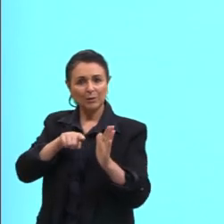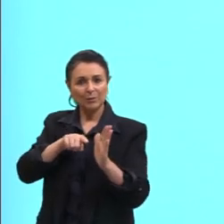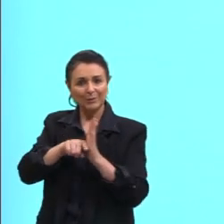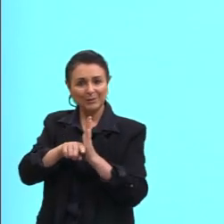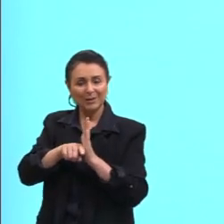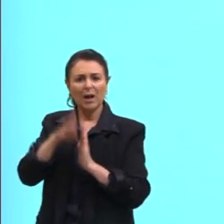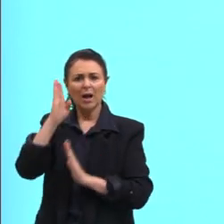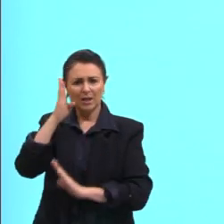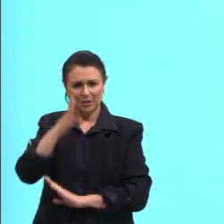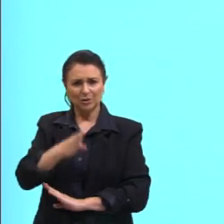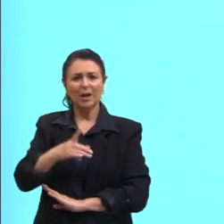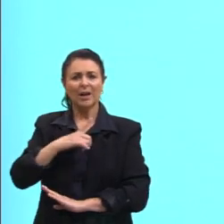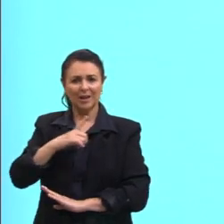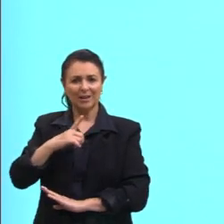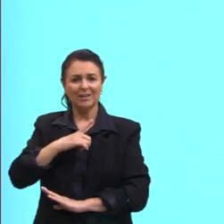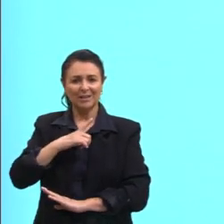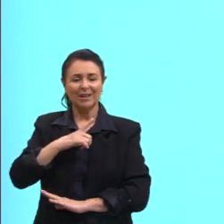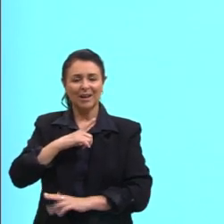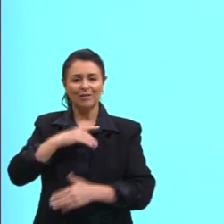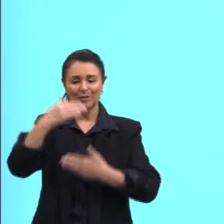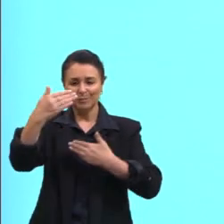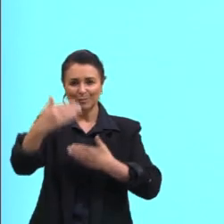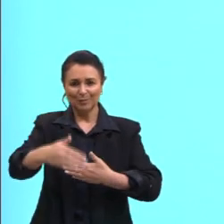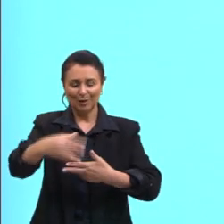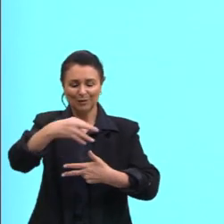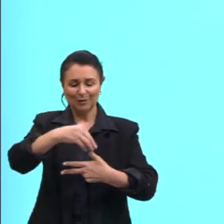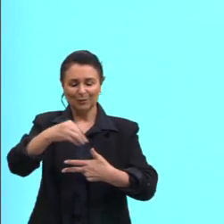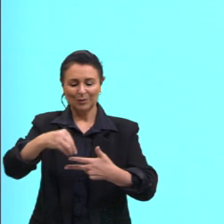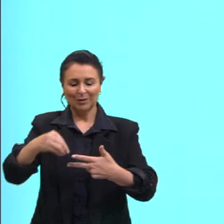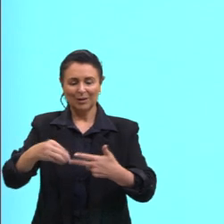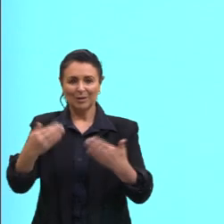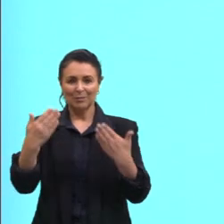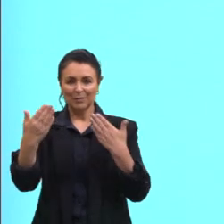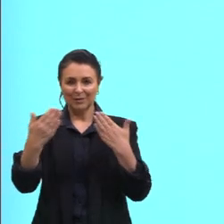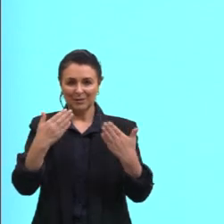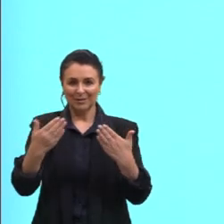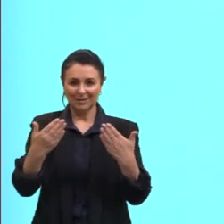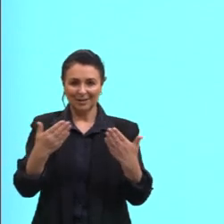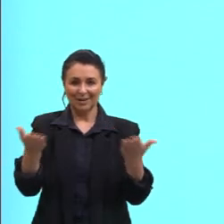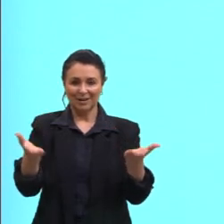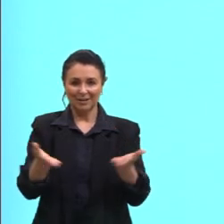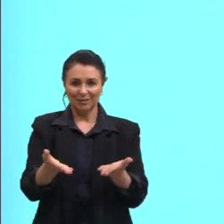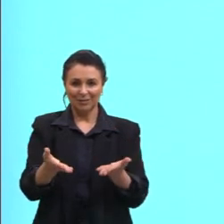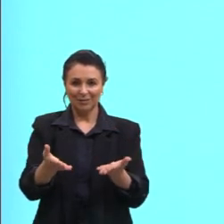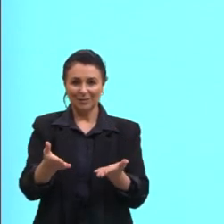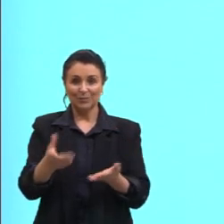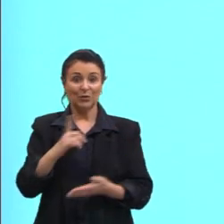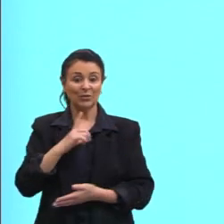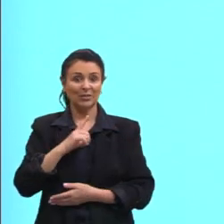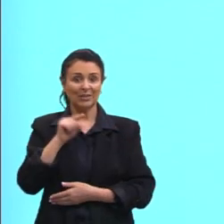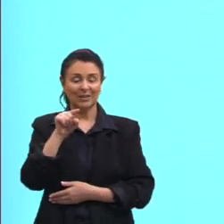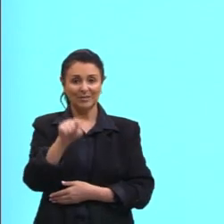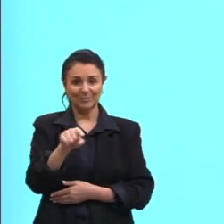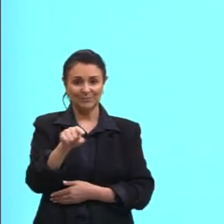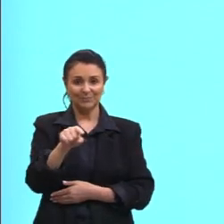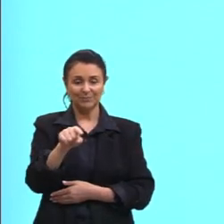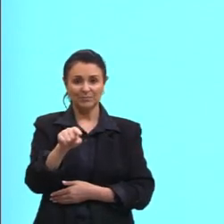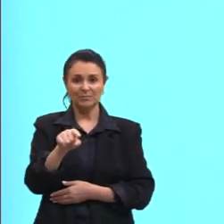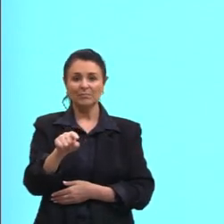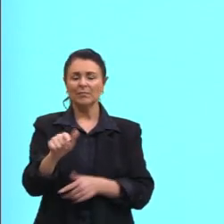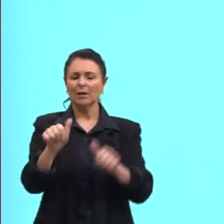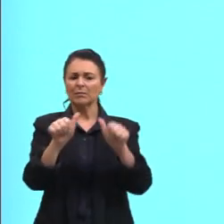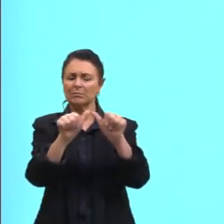já passaram em outras aplicações do Enem para nós analisarmos um pouquinho. O que nós temos aqui, gente? Nós temos uma